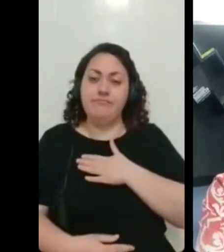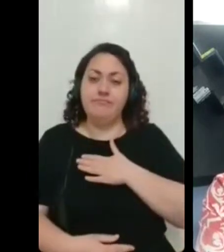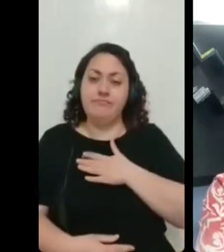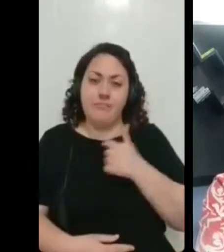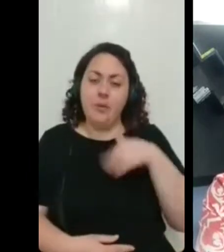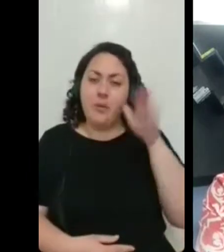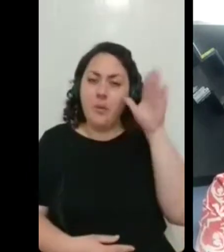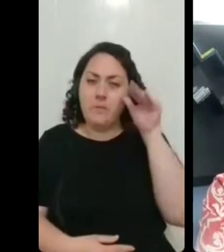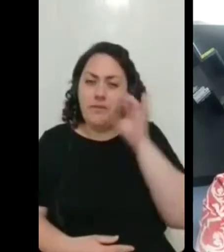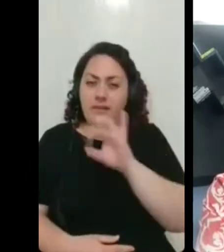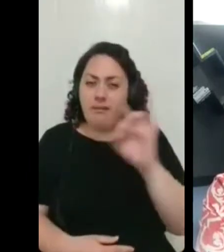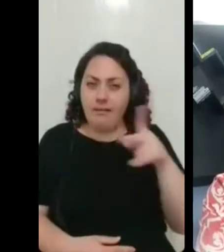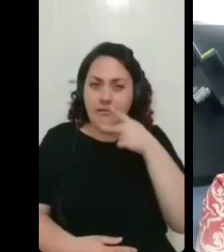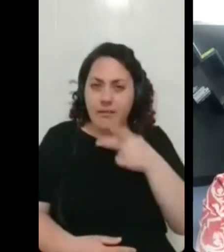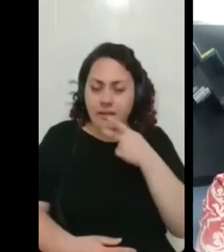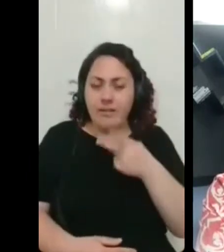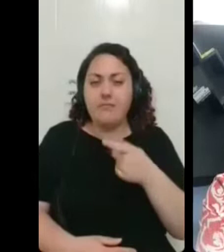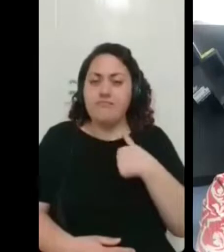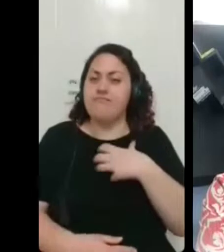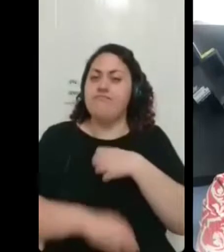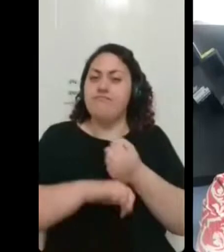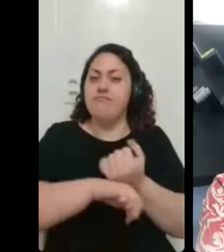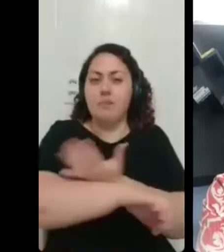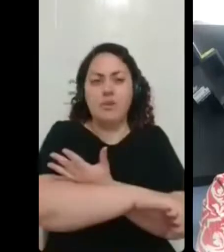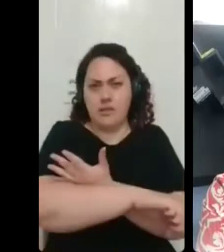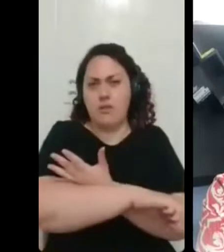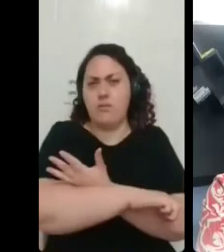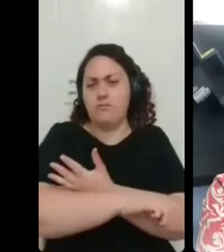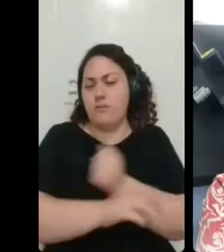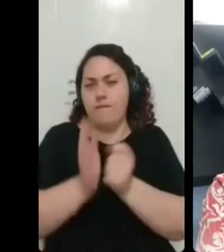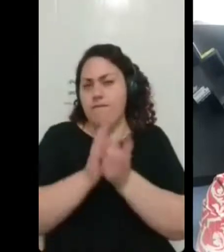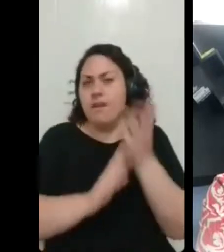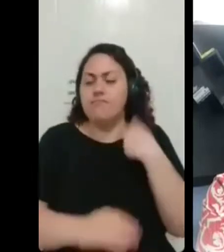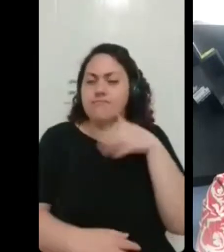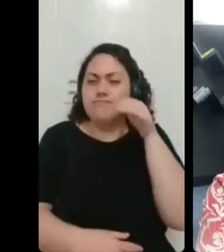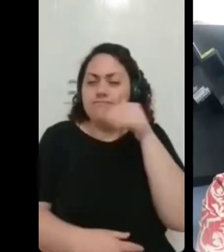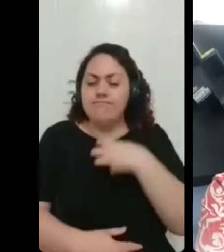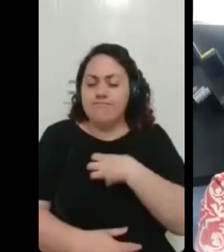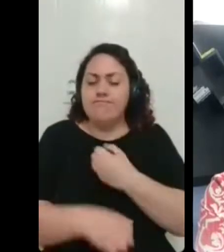vocês. Hoje eu me emocionei por diversas vezes escutando vocês porque